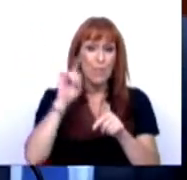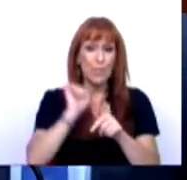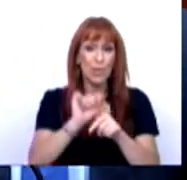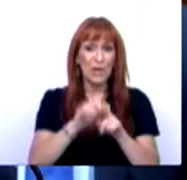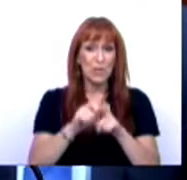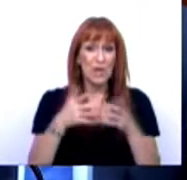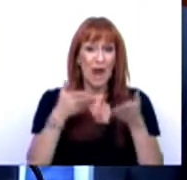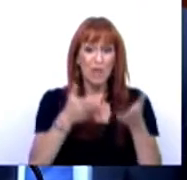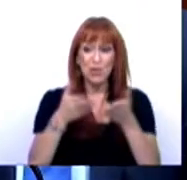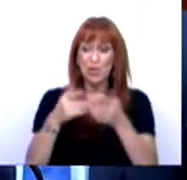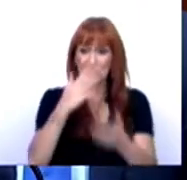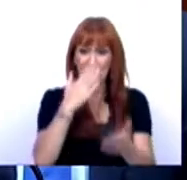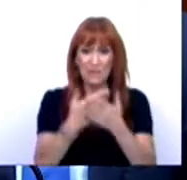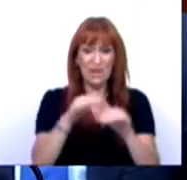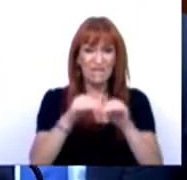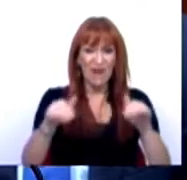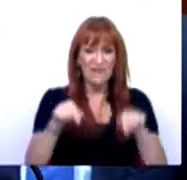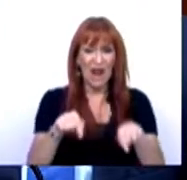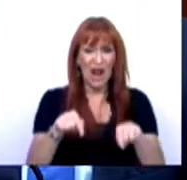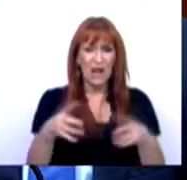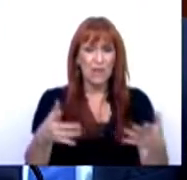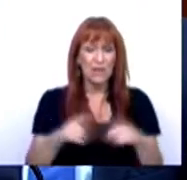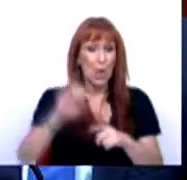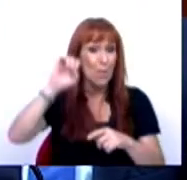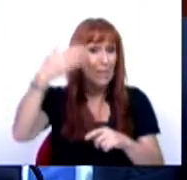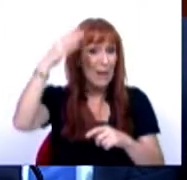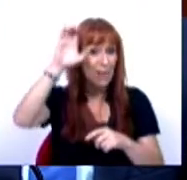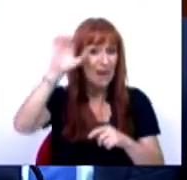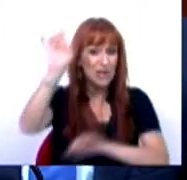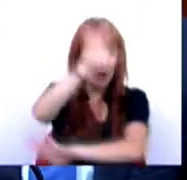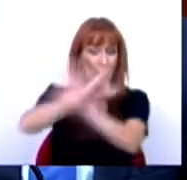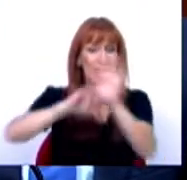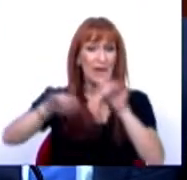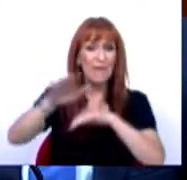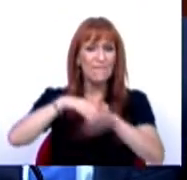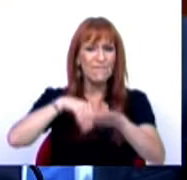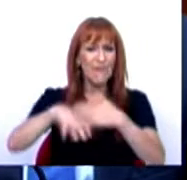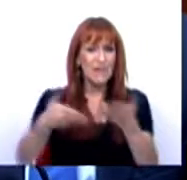para os ajudar a enfrentar esta fase. É o primeiro país da Europa a fazê-lo.